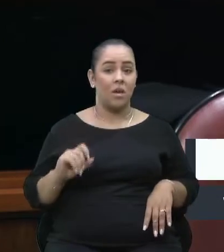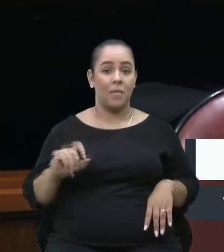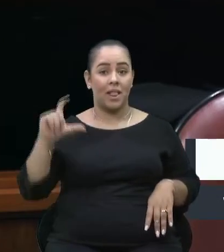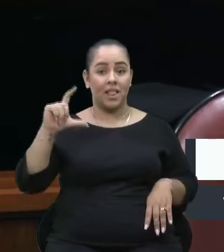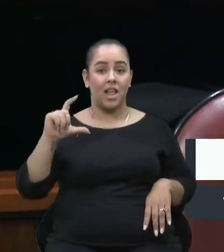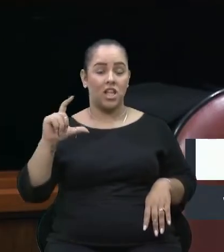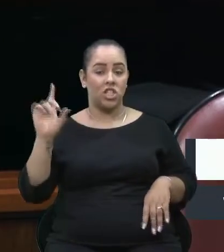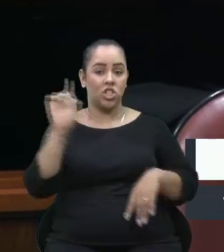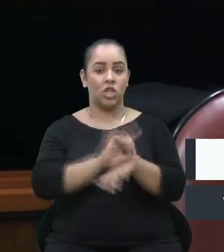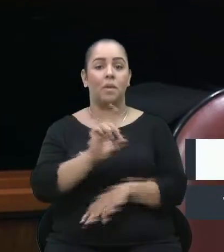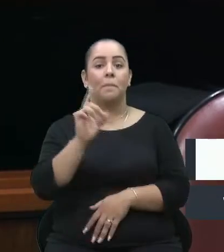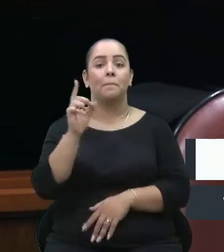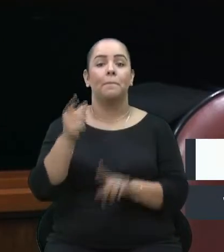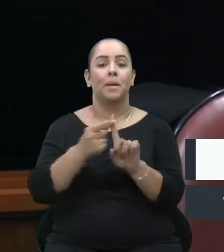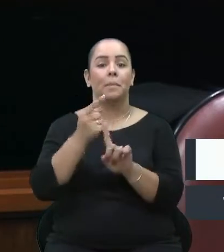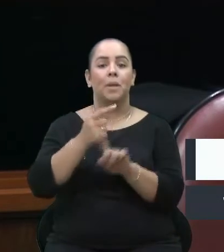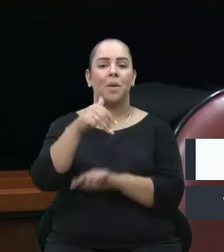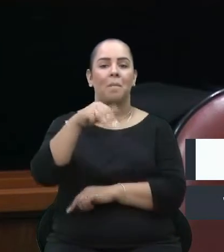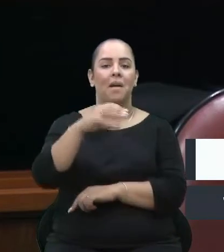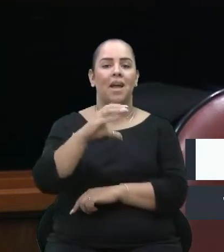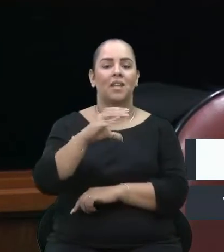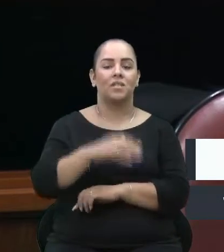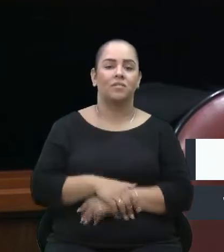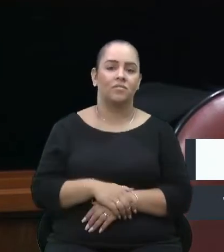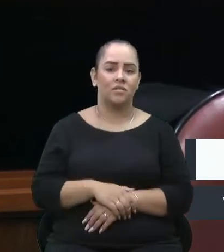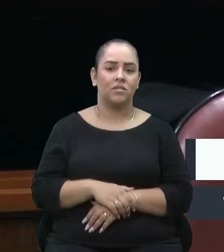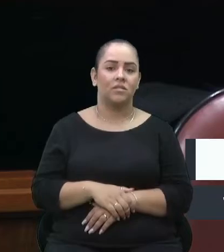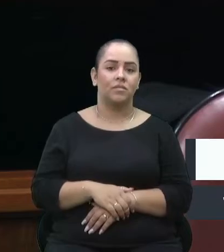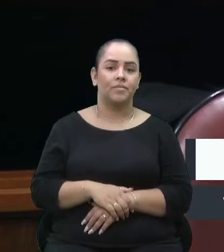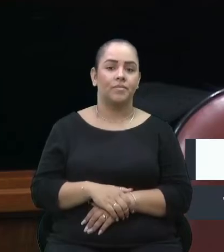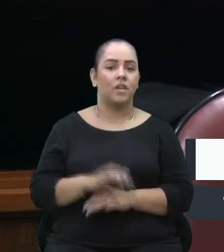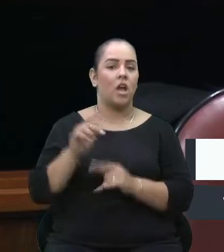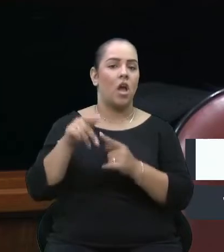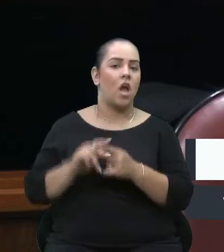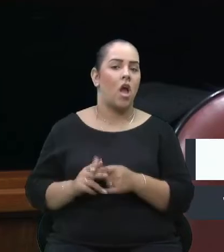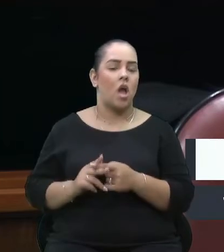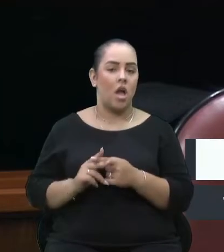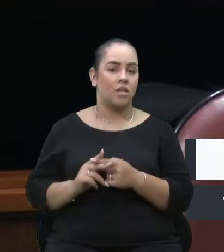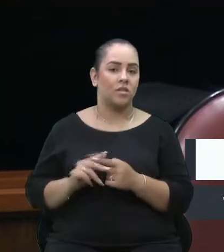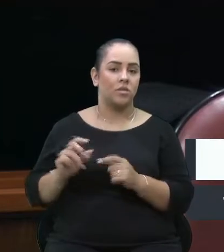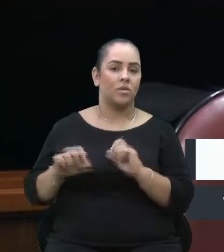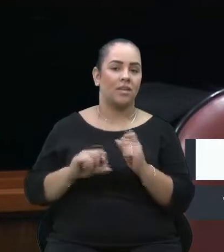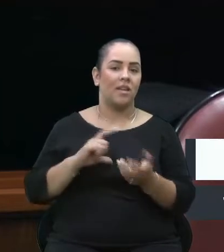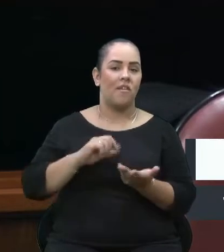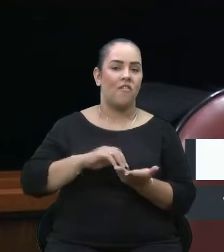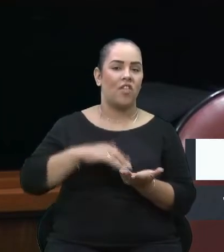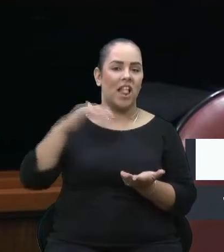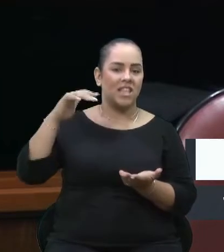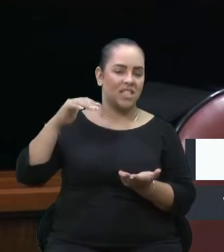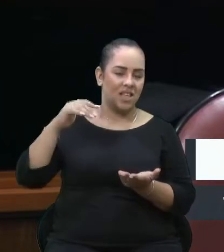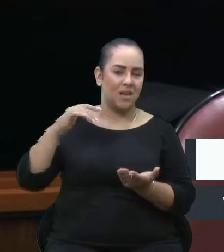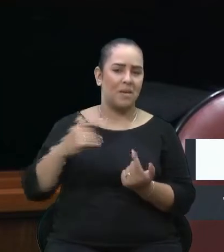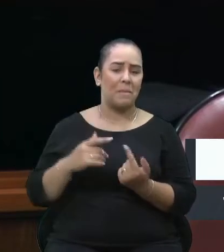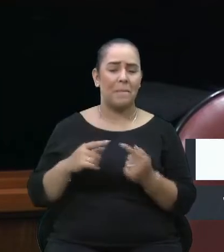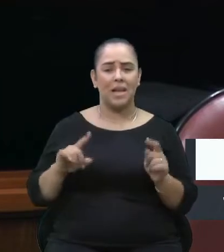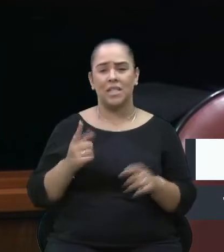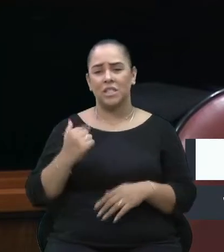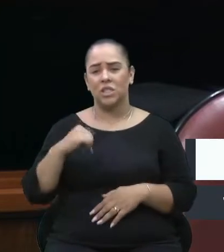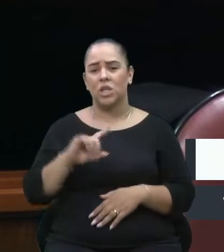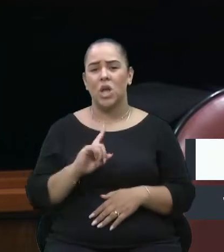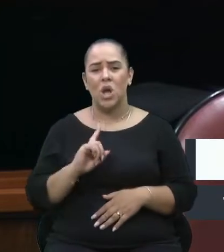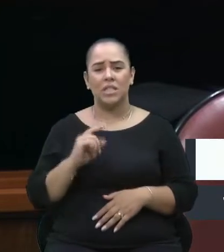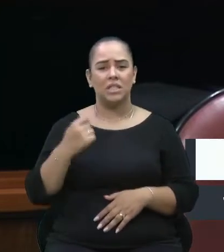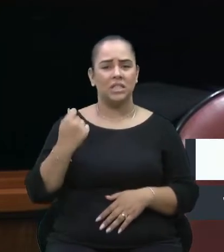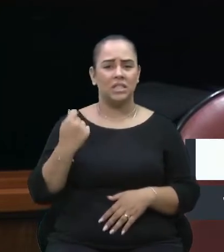1º de março. Então, assim, que foi reajustada, foi corrigida a inflação, né? Então, assim, essas coisas, a gente tem que dizer que